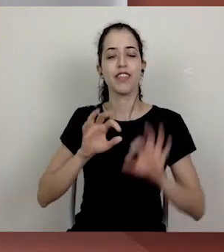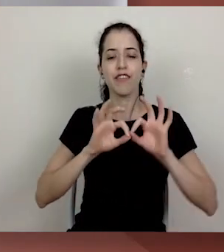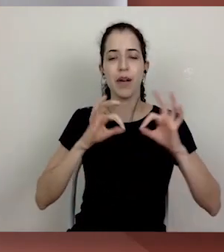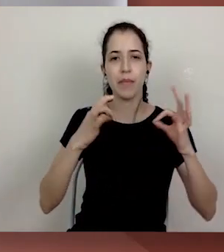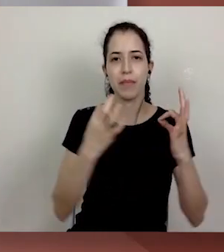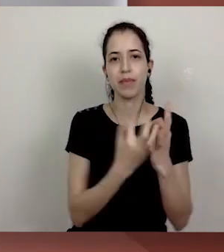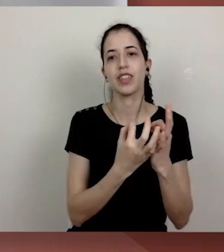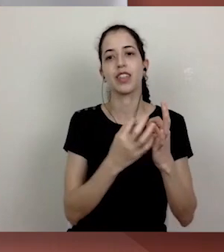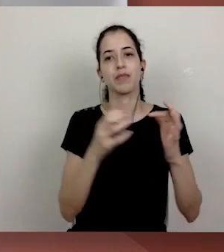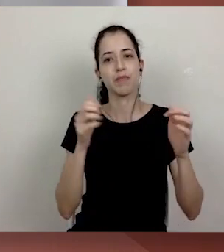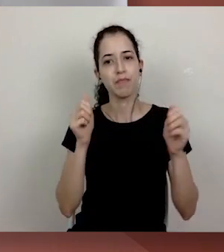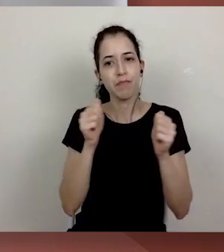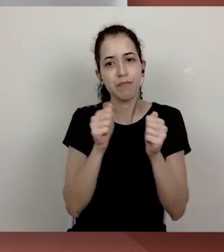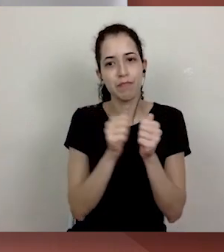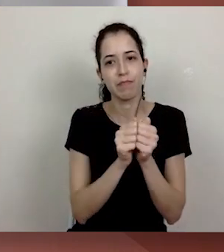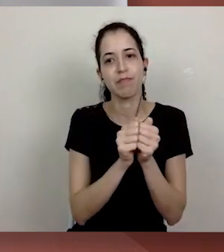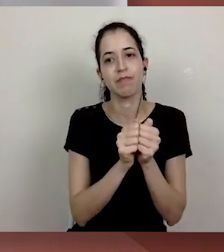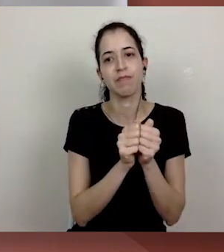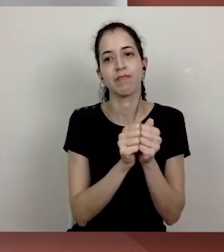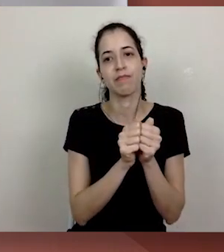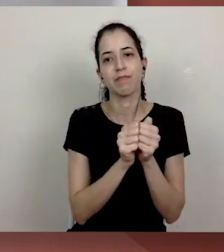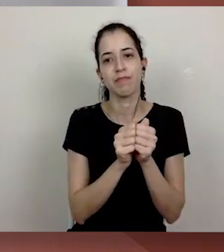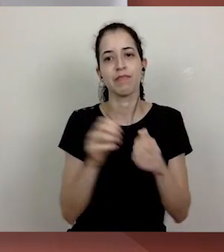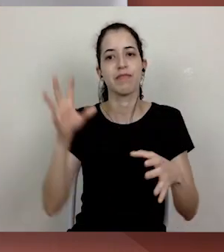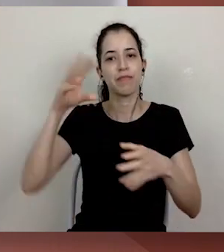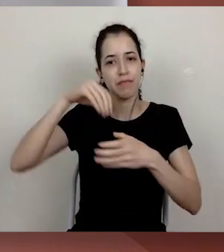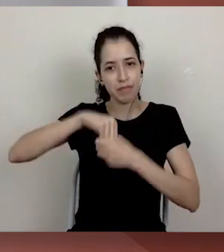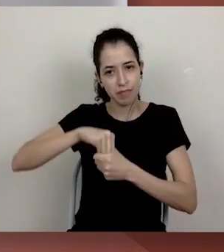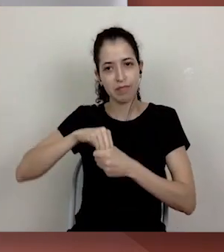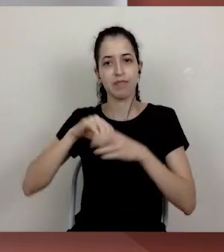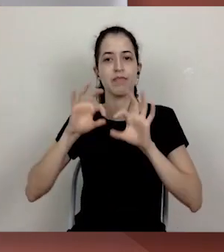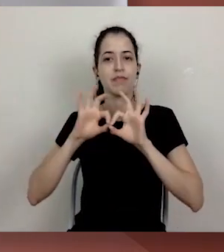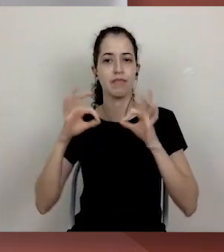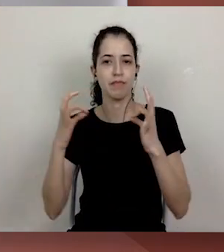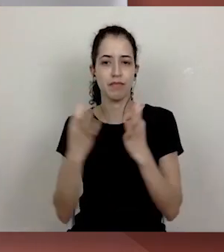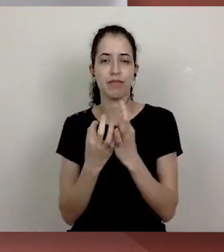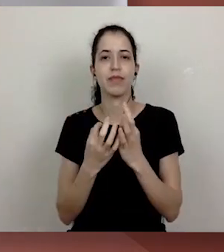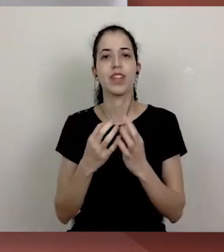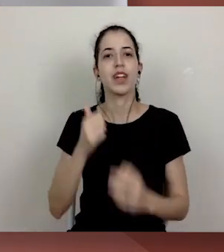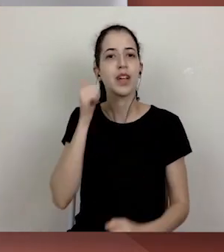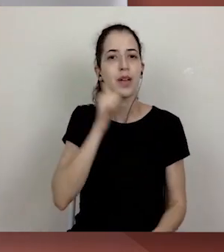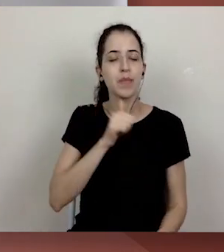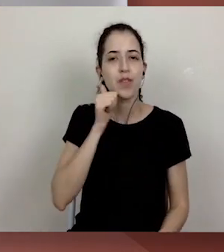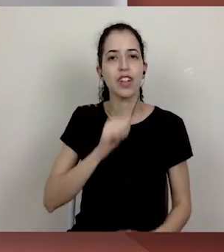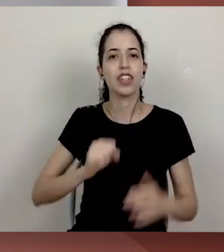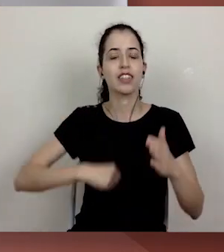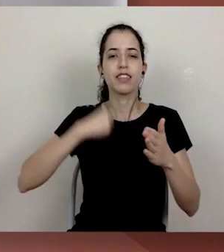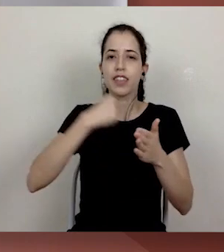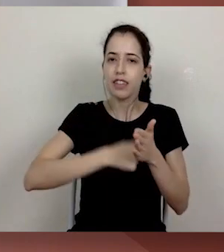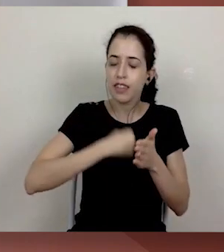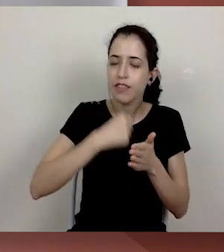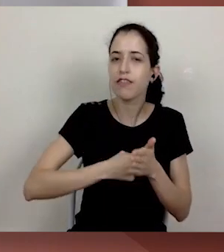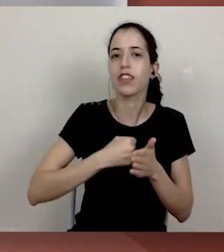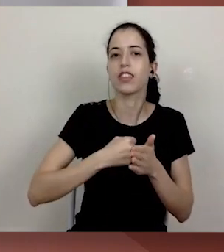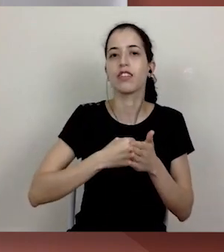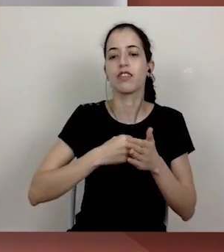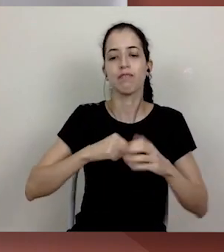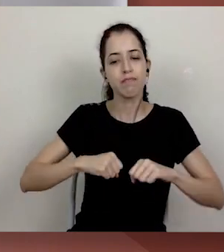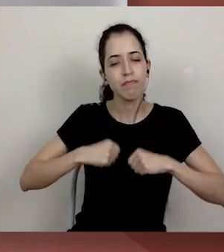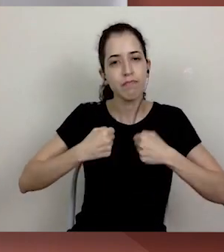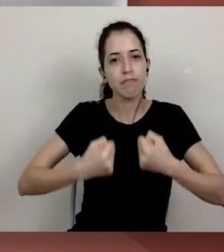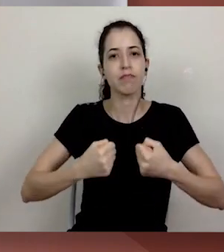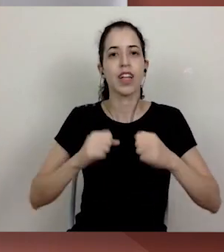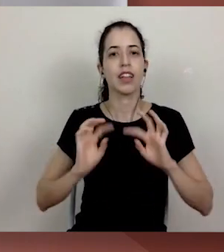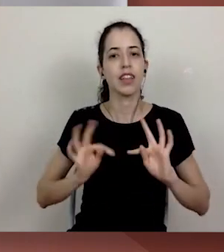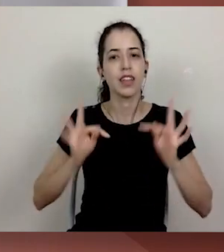com família e mulheres que estamos defendendo a tecnologia, o ensino, a educação, a produção